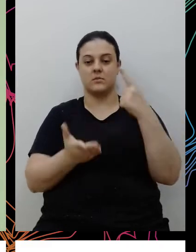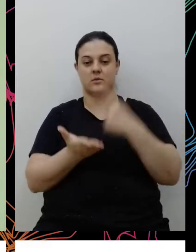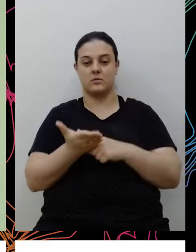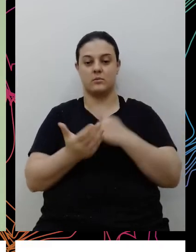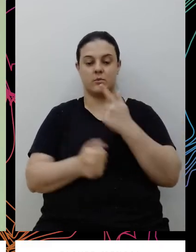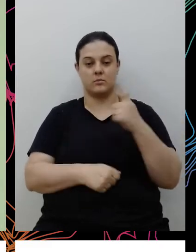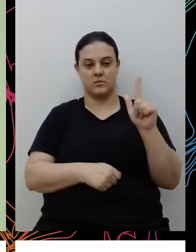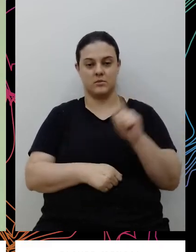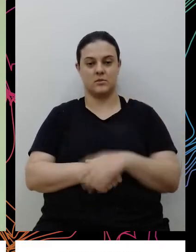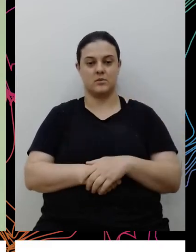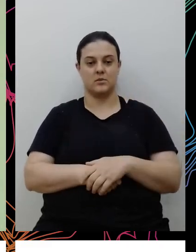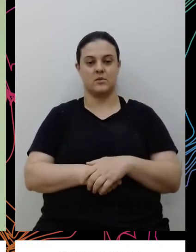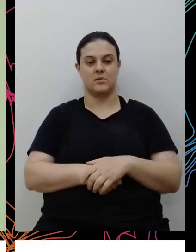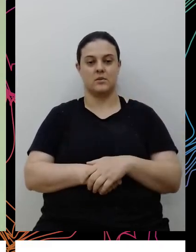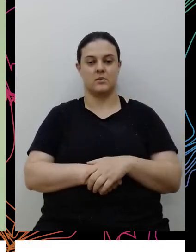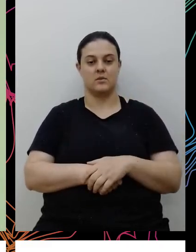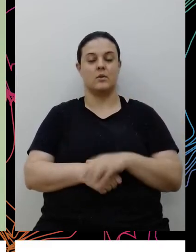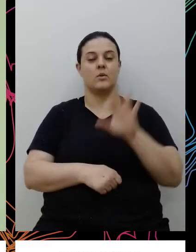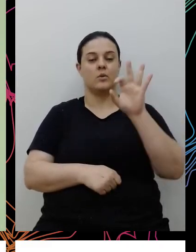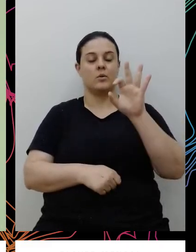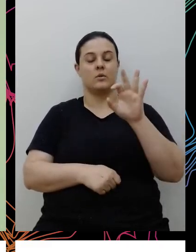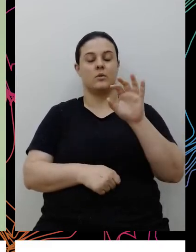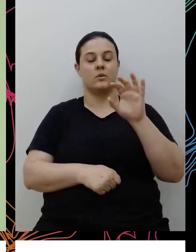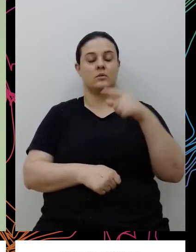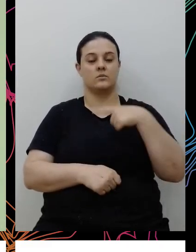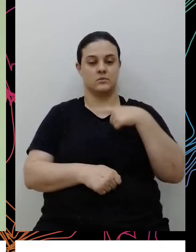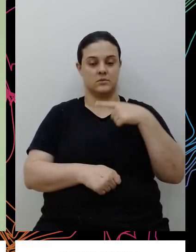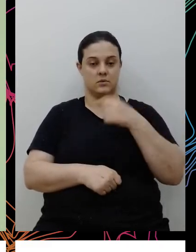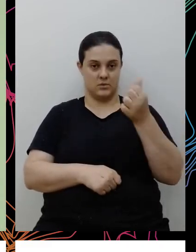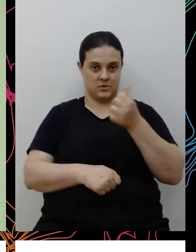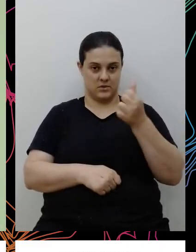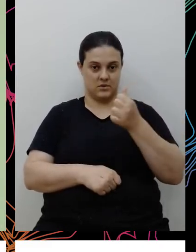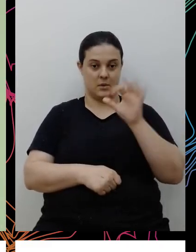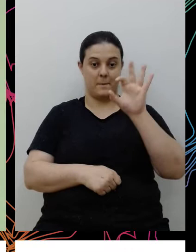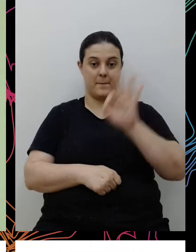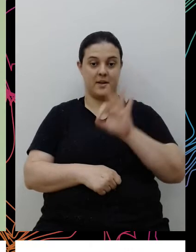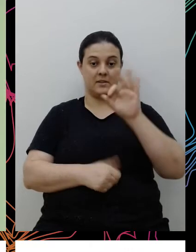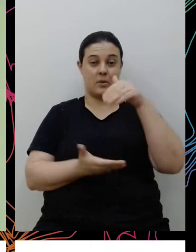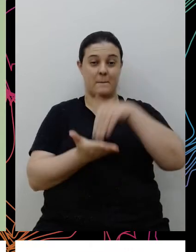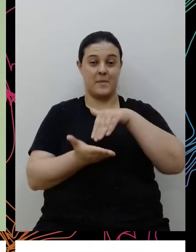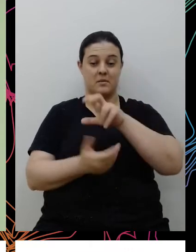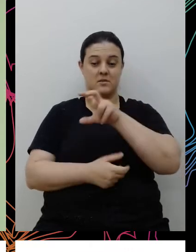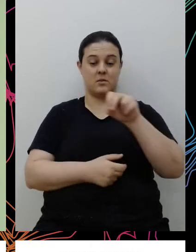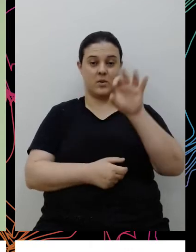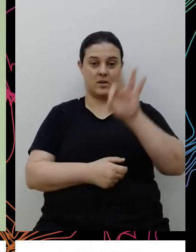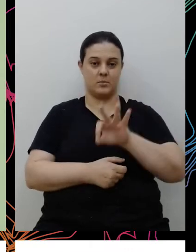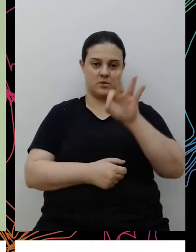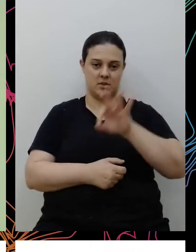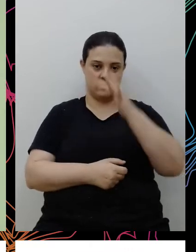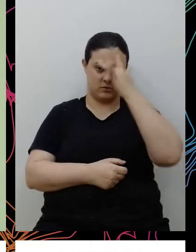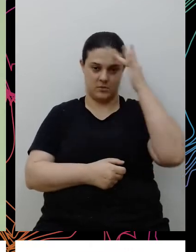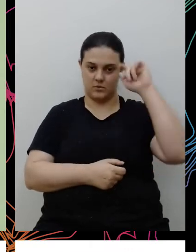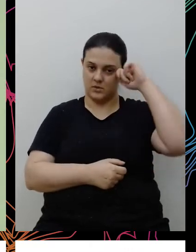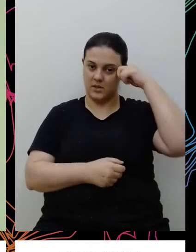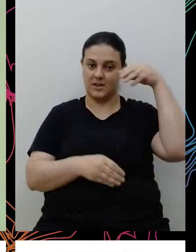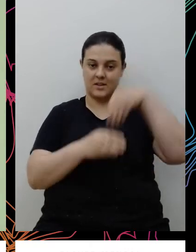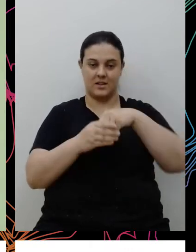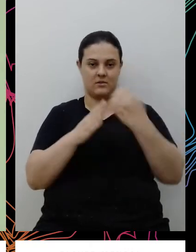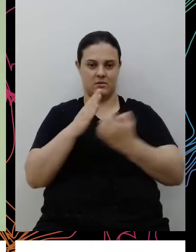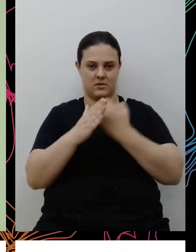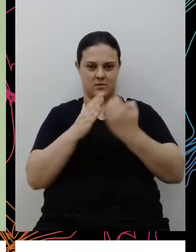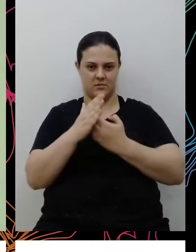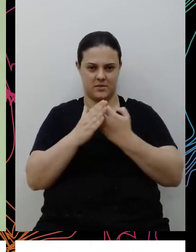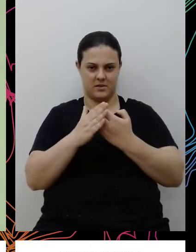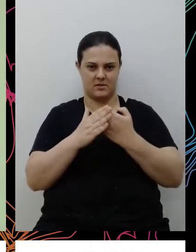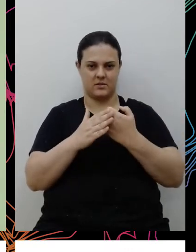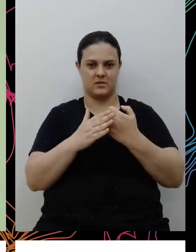admitir um percentual, um outro, sexto, né, um percentual mínimo de 50% de negros dentro da companhia das novas,